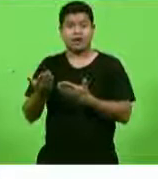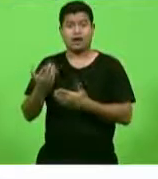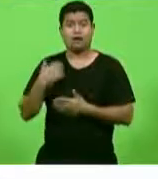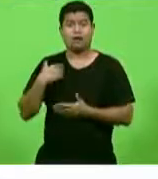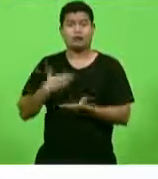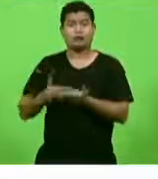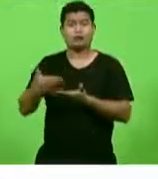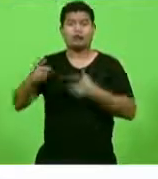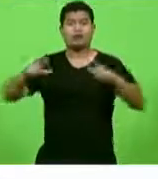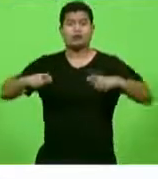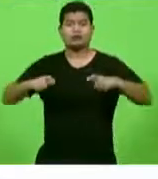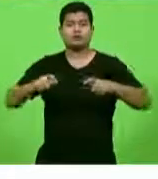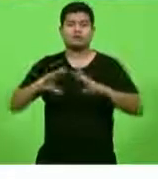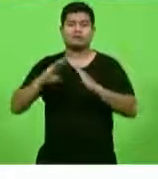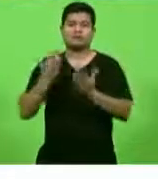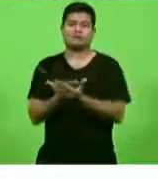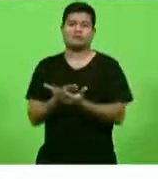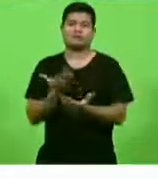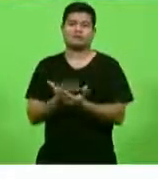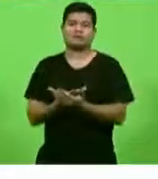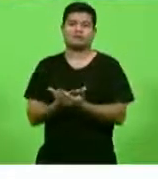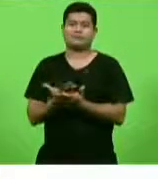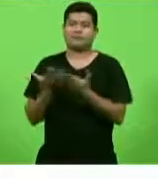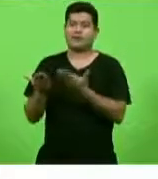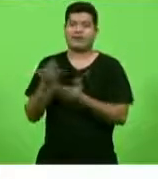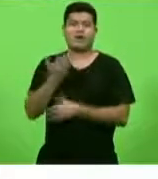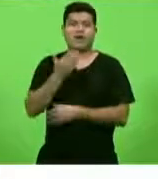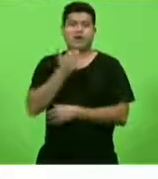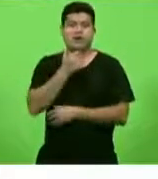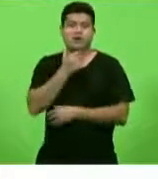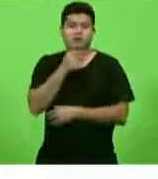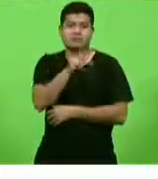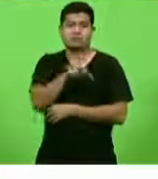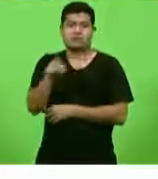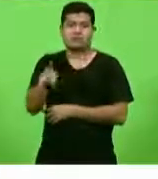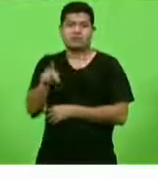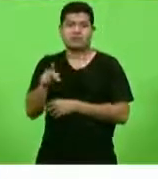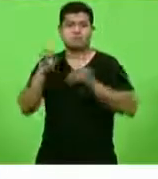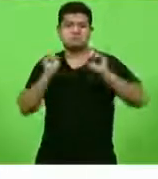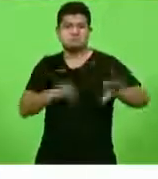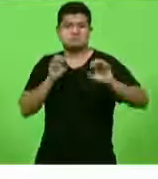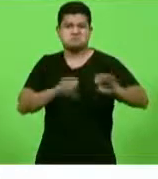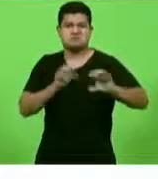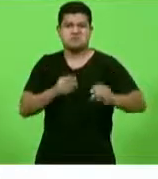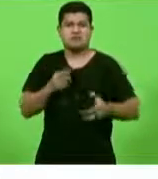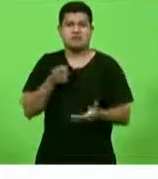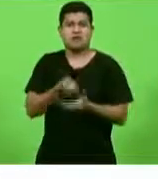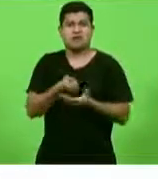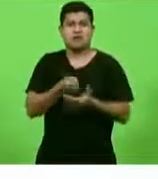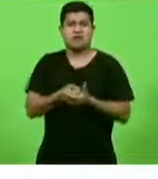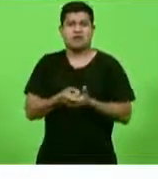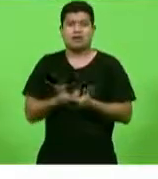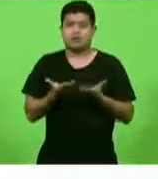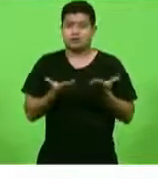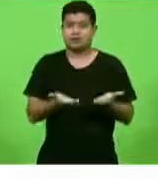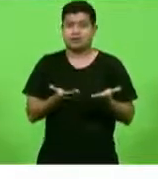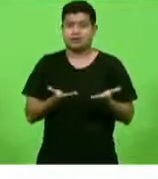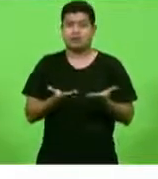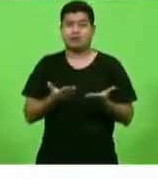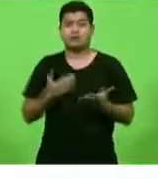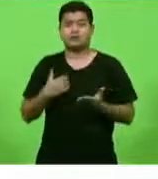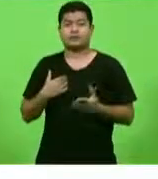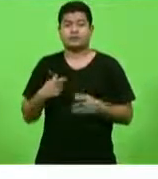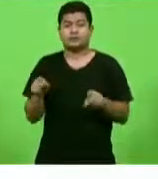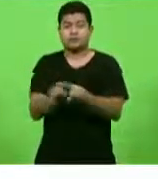nas escolas, onde o professor, doutrina, milita dentro de sala de aula, na universidade,